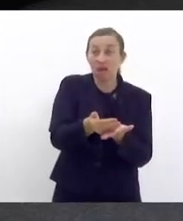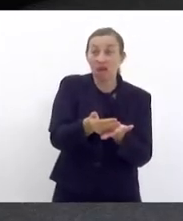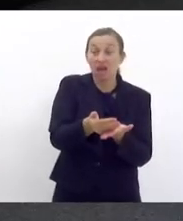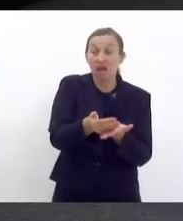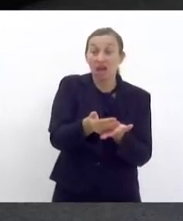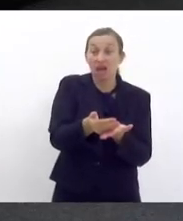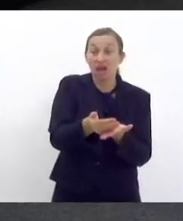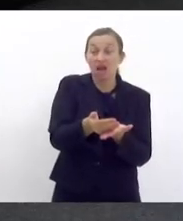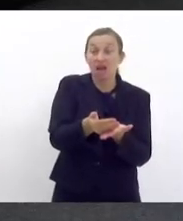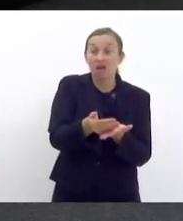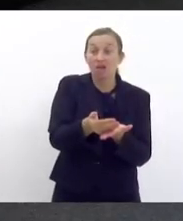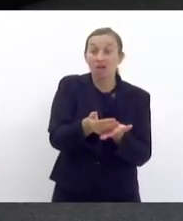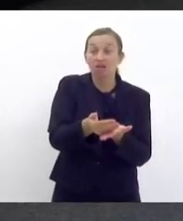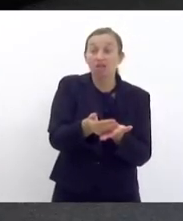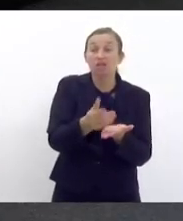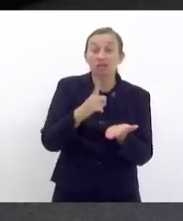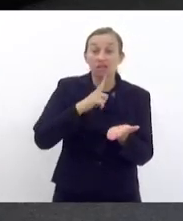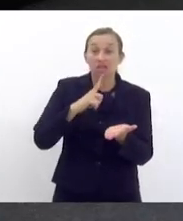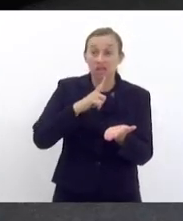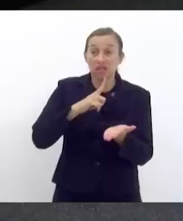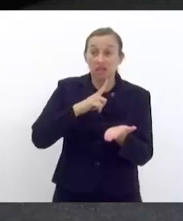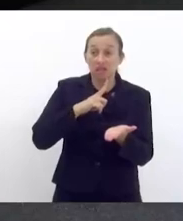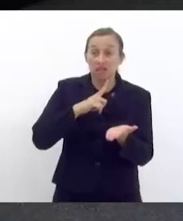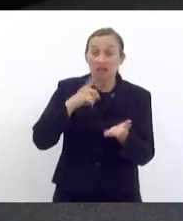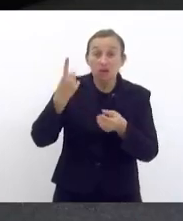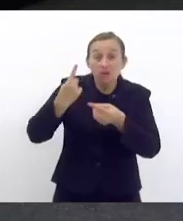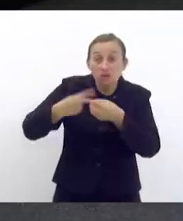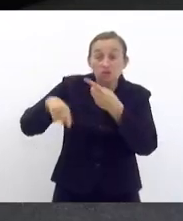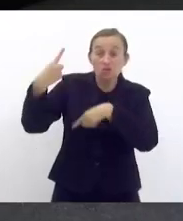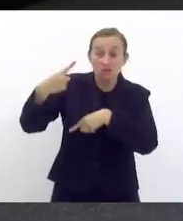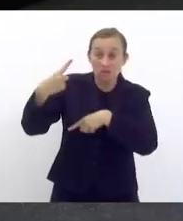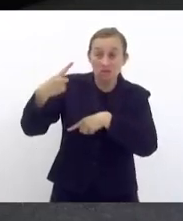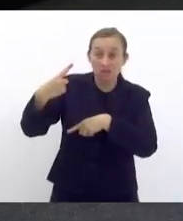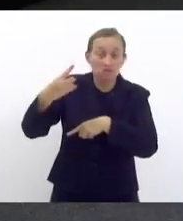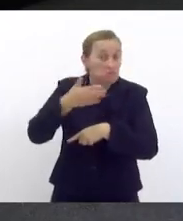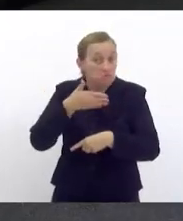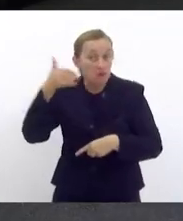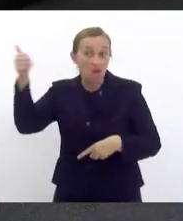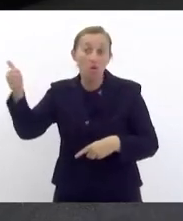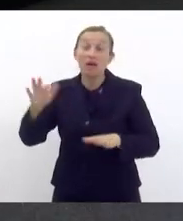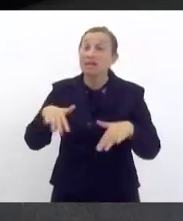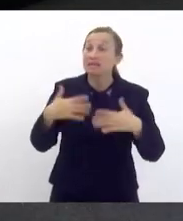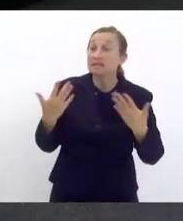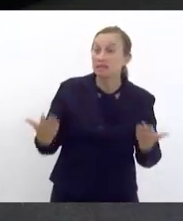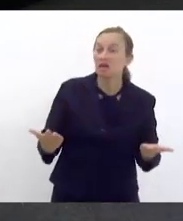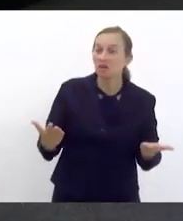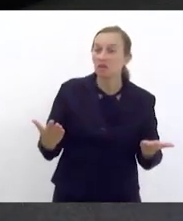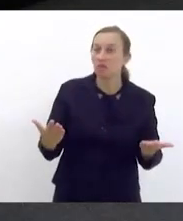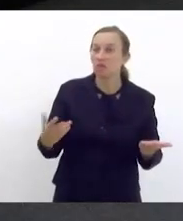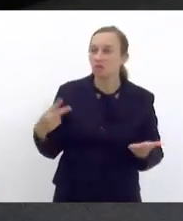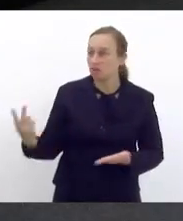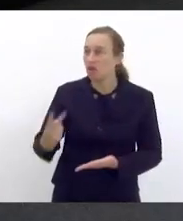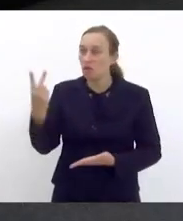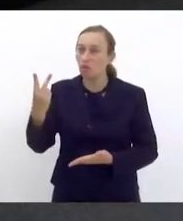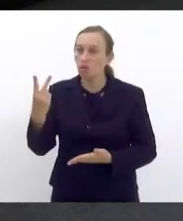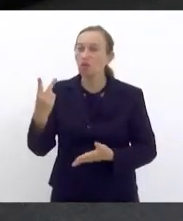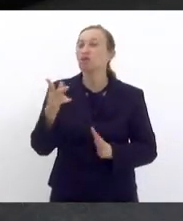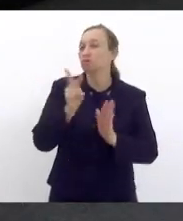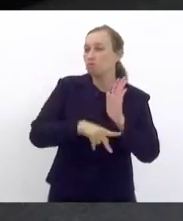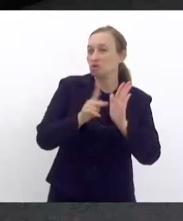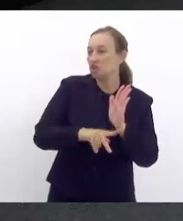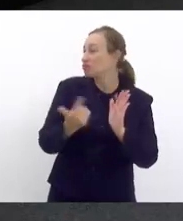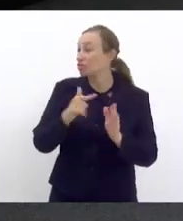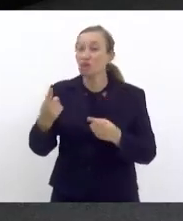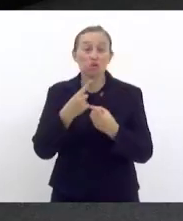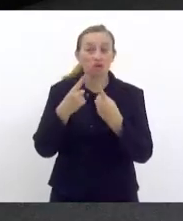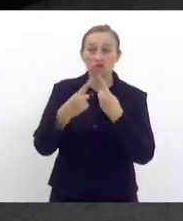de sucesso é muito maior. Então, o mérito, o mérito do projeto é indiscutível e vossa excelência está de